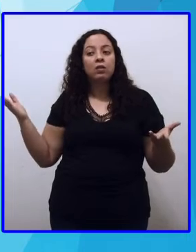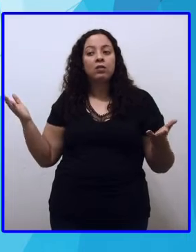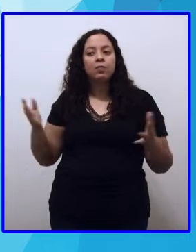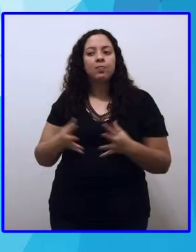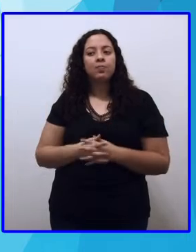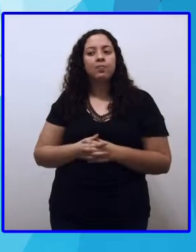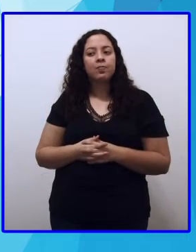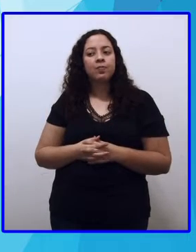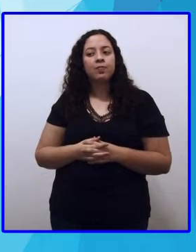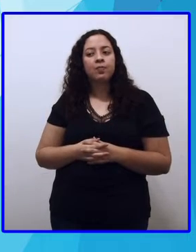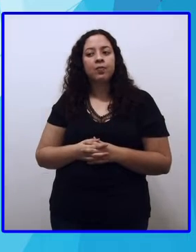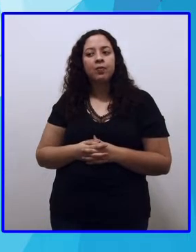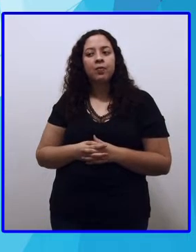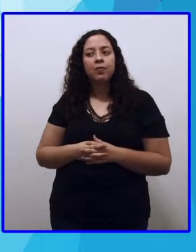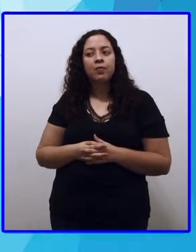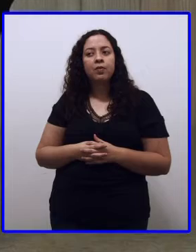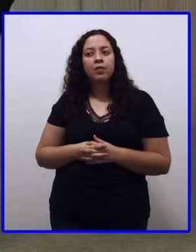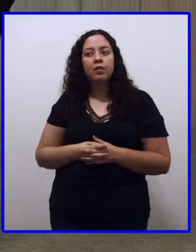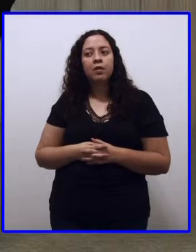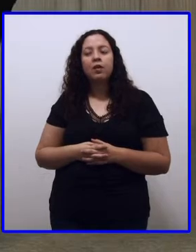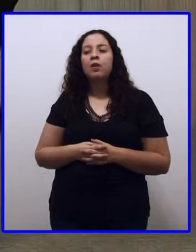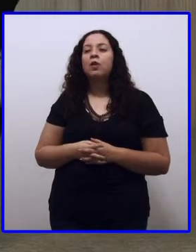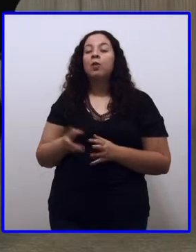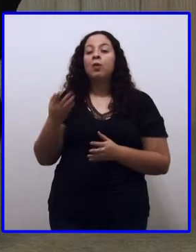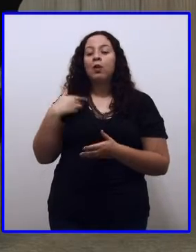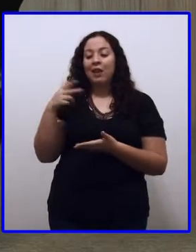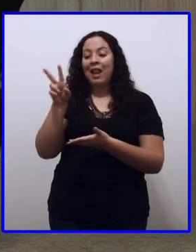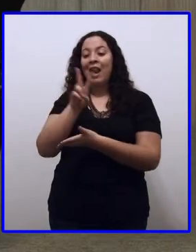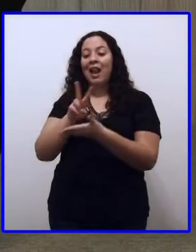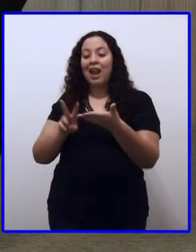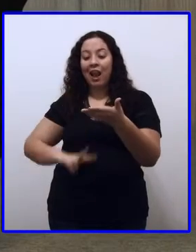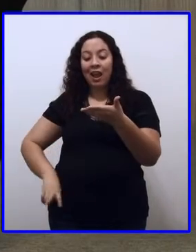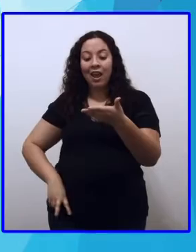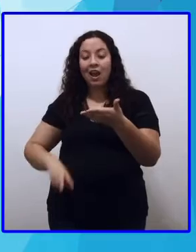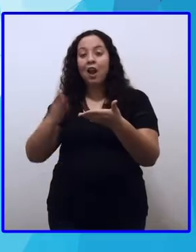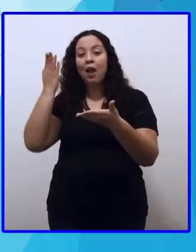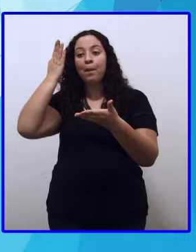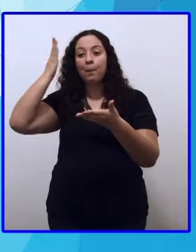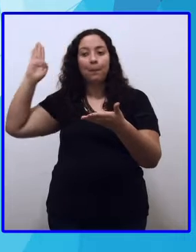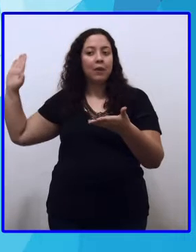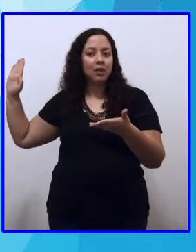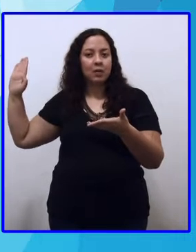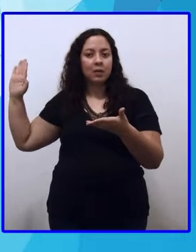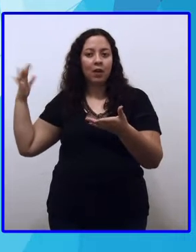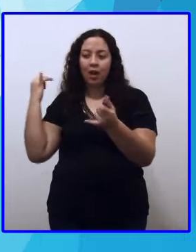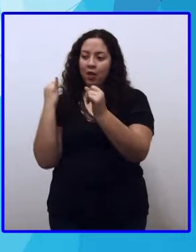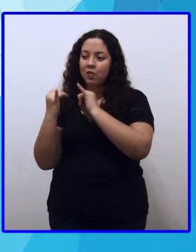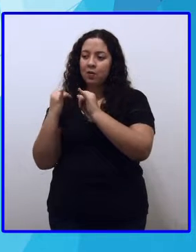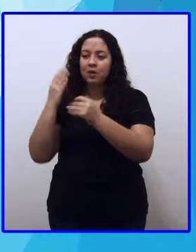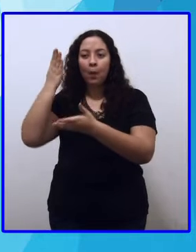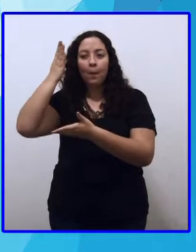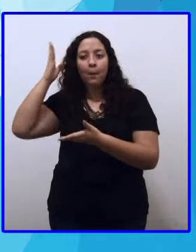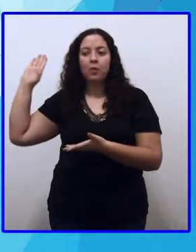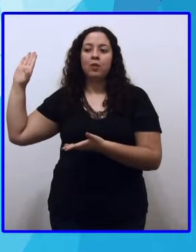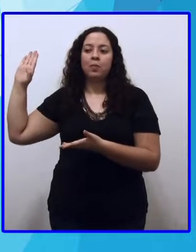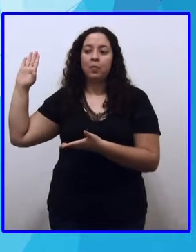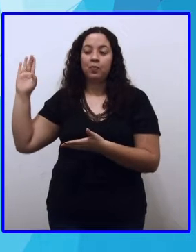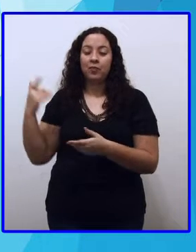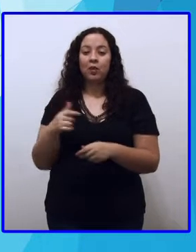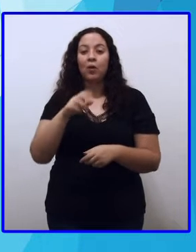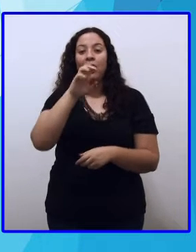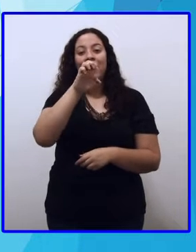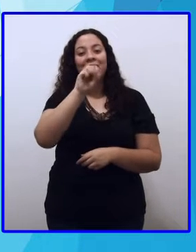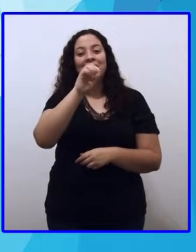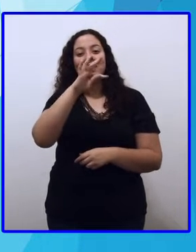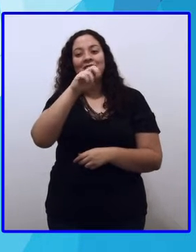Acho que eles já descobriram, Pro Natália. Ah, tenho certeza. É o verbo, né, lendo. O lendo é um verbo principal. E o